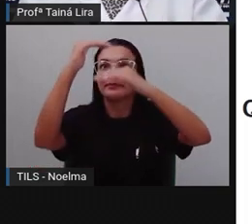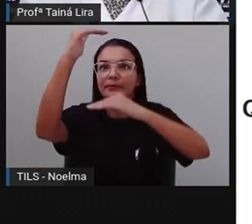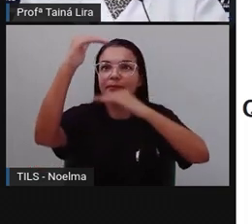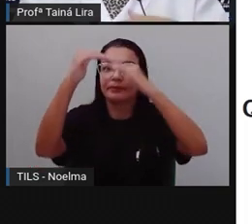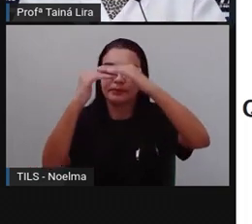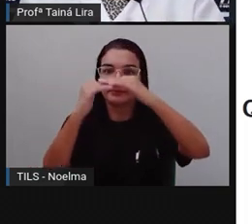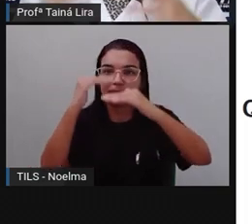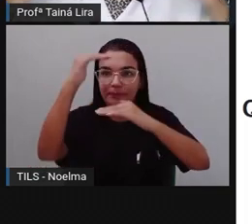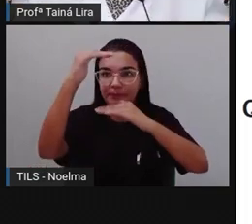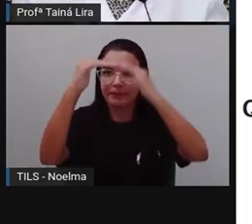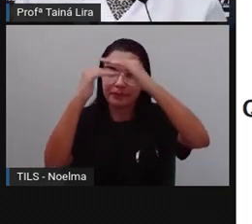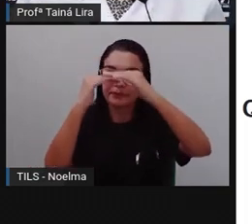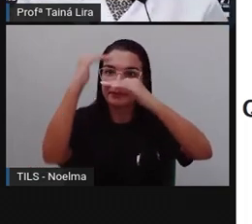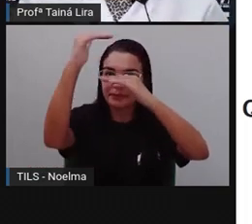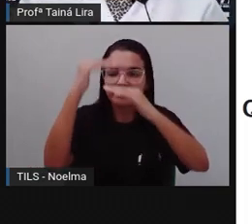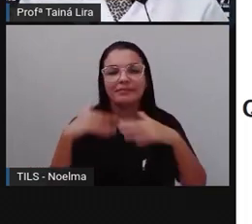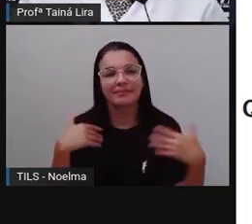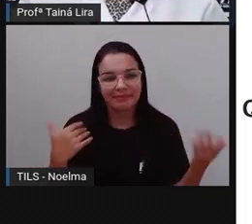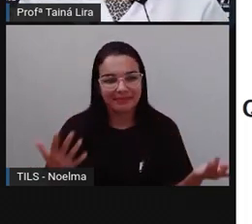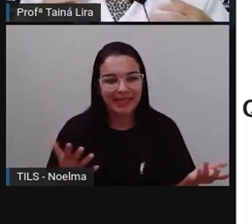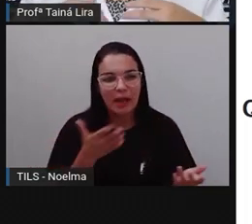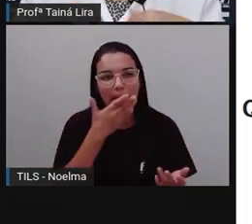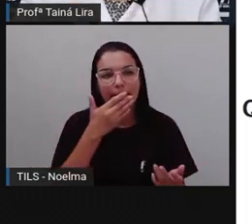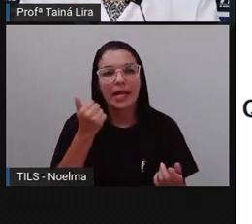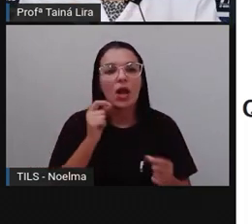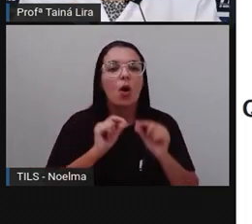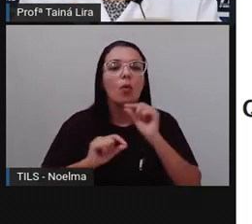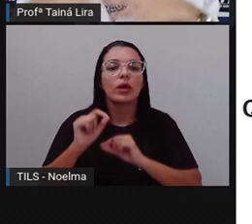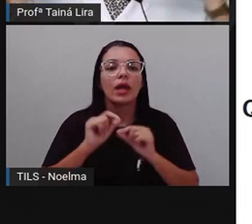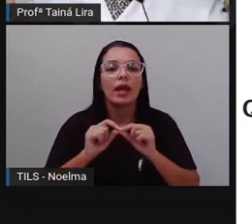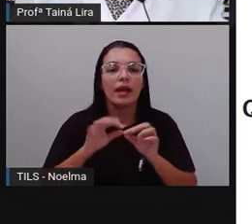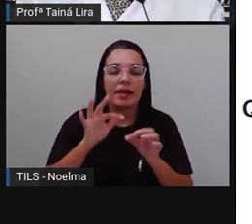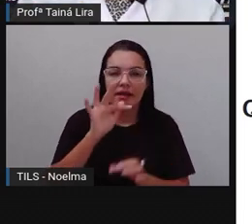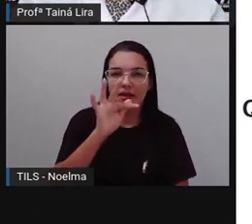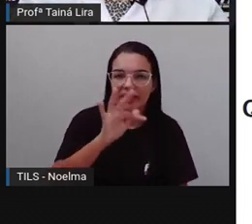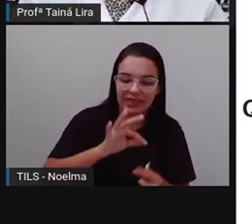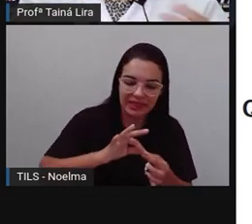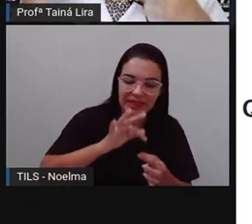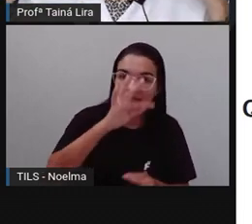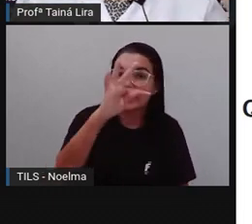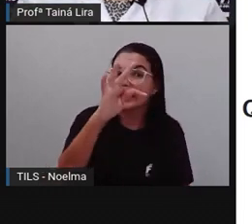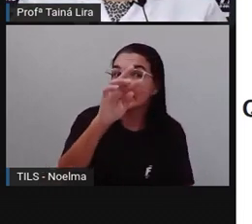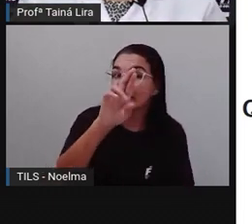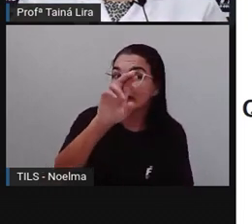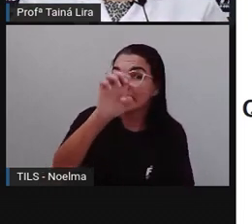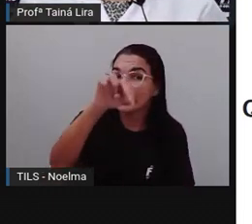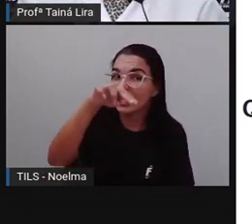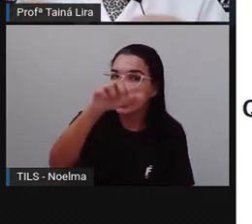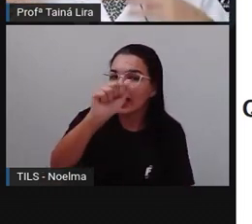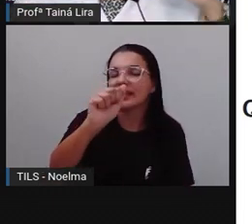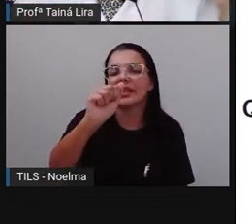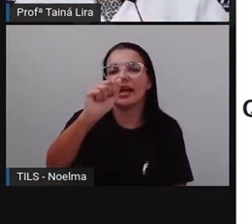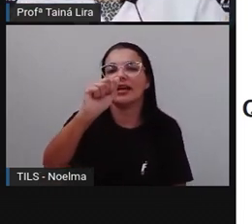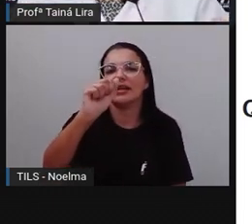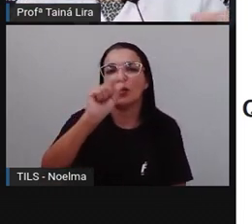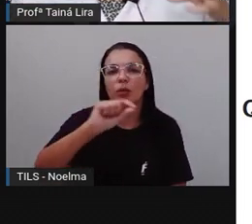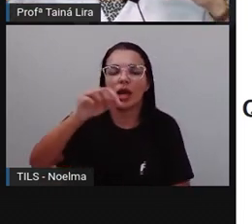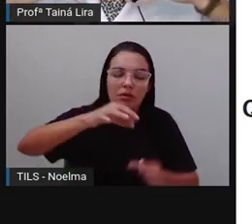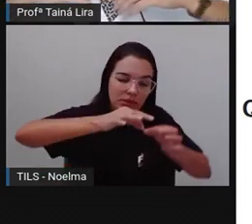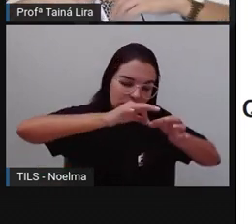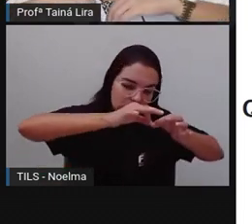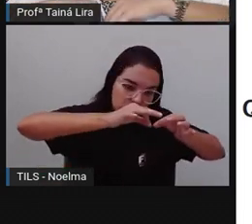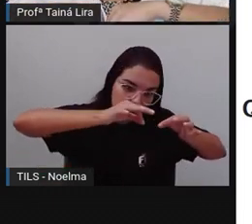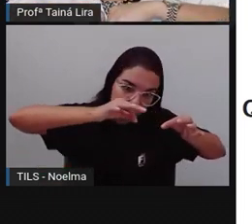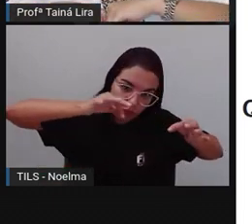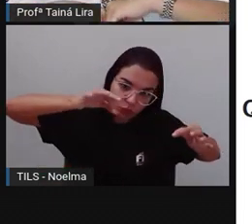Tá? Então, O instrumento mais adequado a isso, Seria o que? A trena, Que nós já vimos, Não é? A trena,